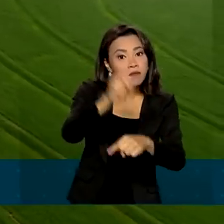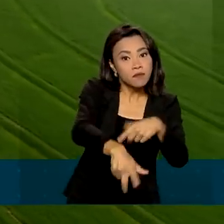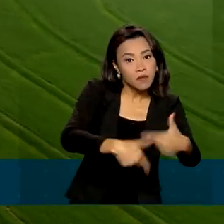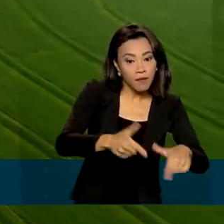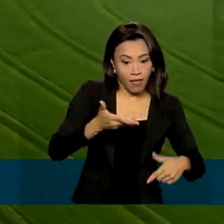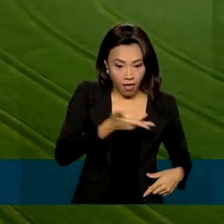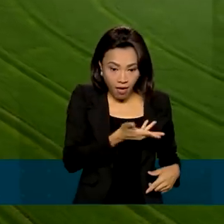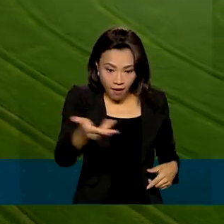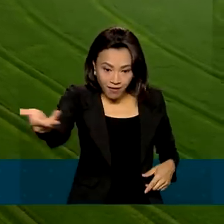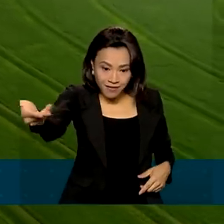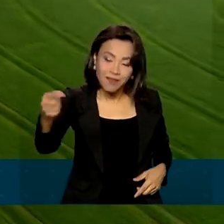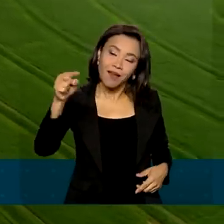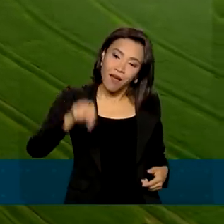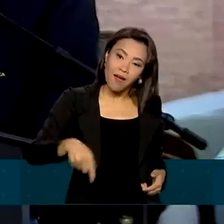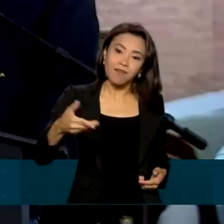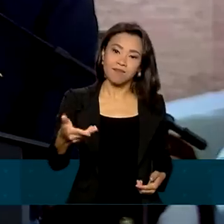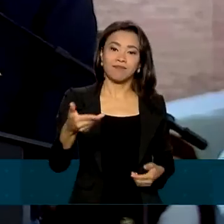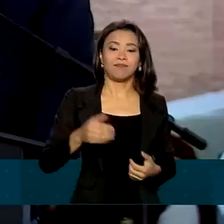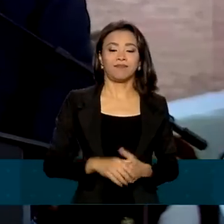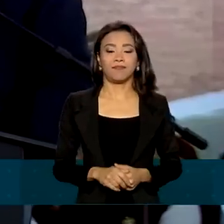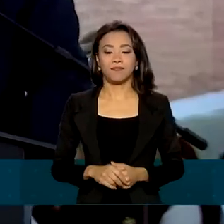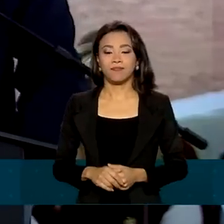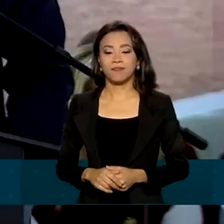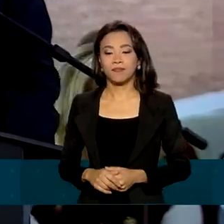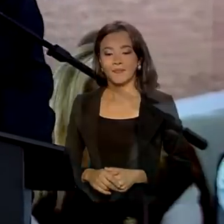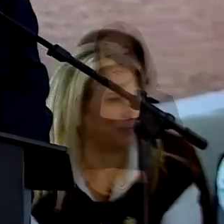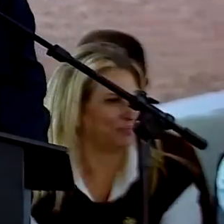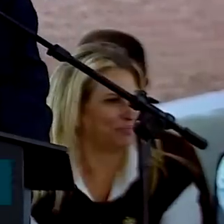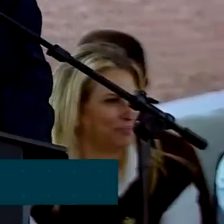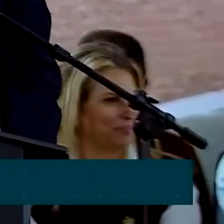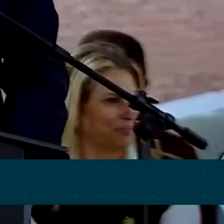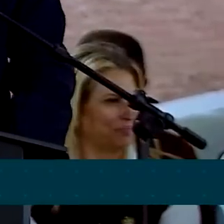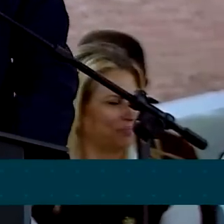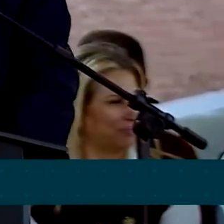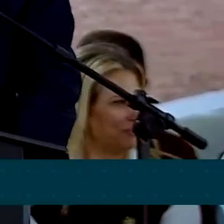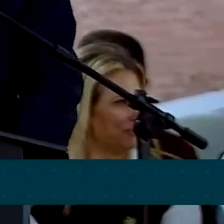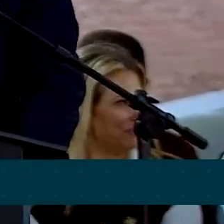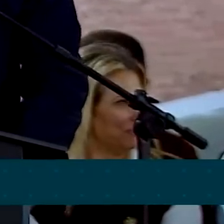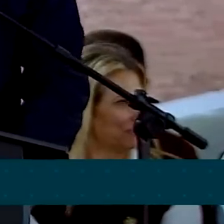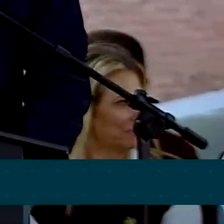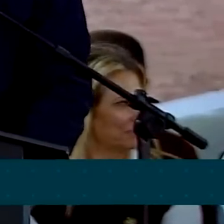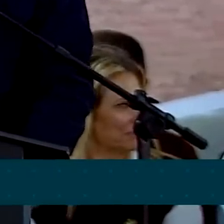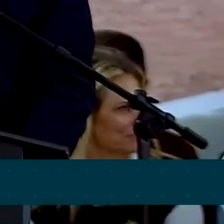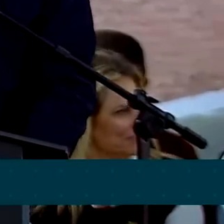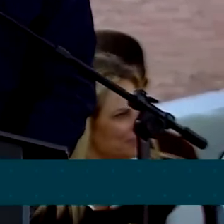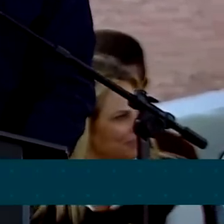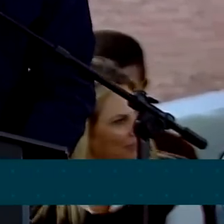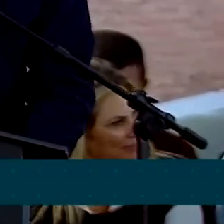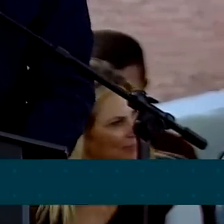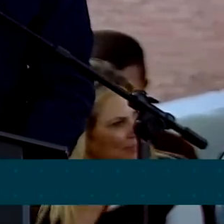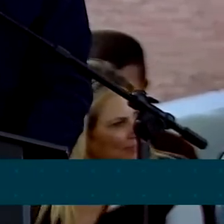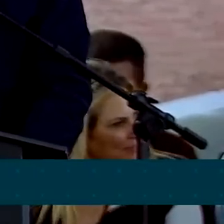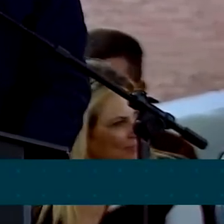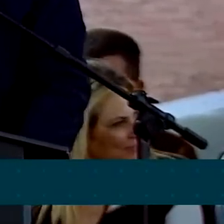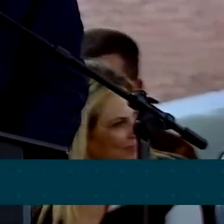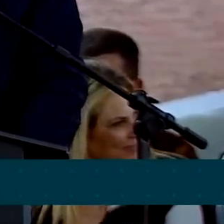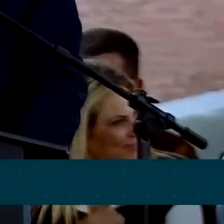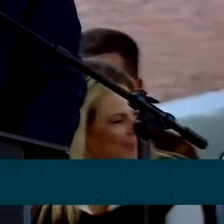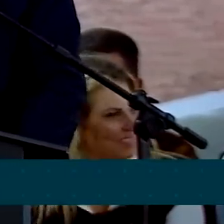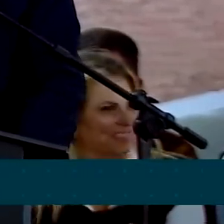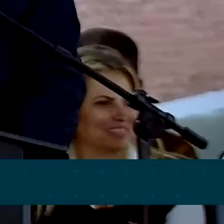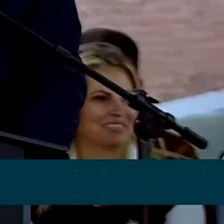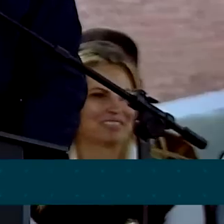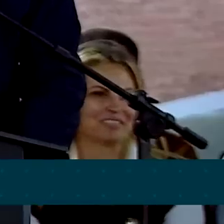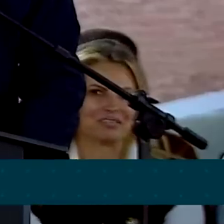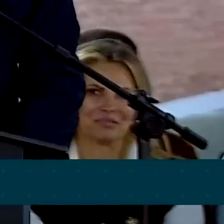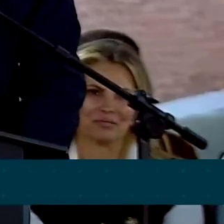Boiadeira é uma delas. 540 milhões de reais de investimentos que vão trazer turismo para